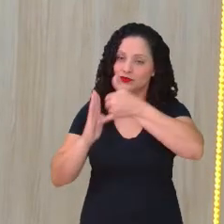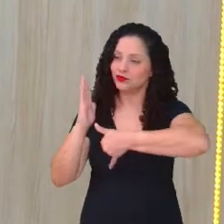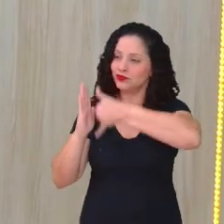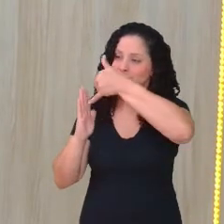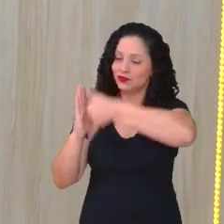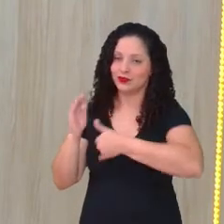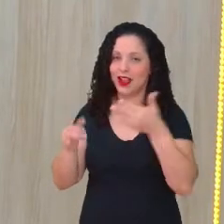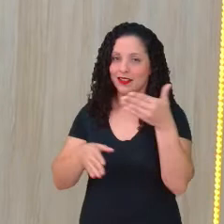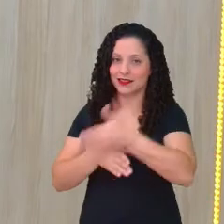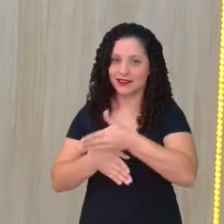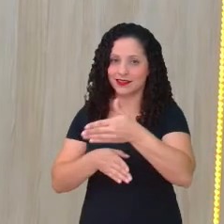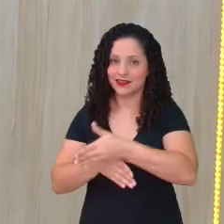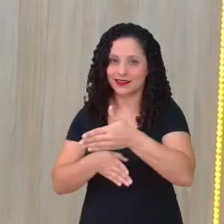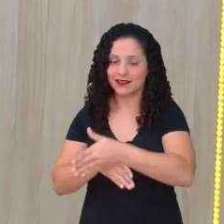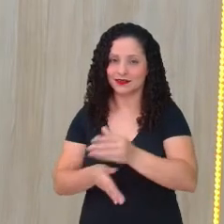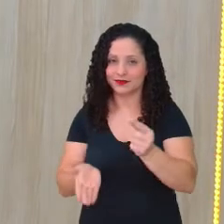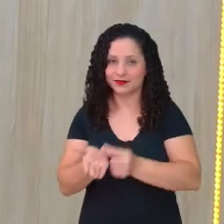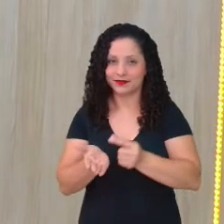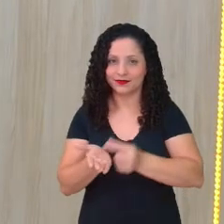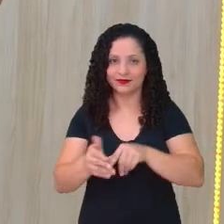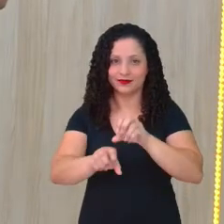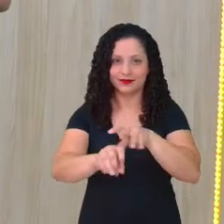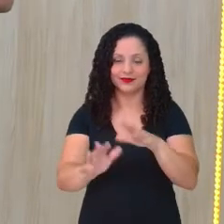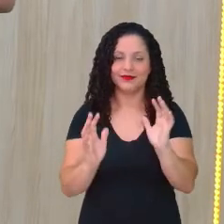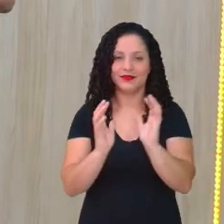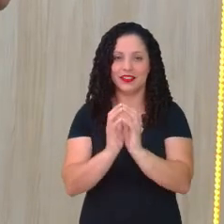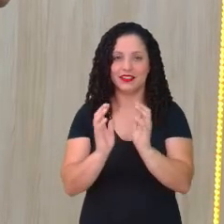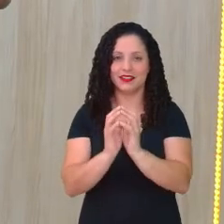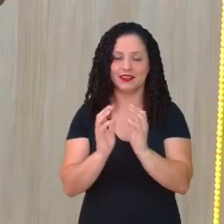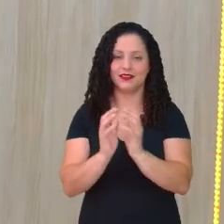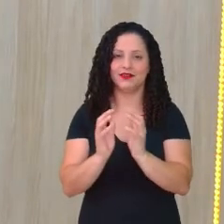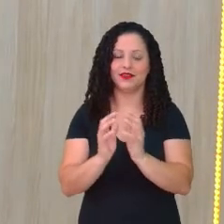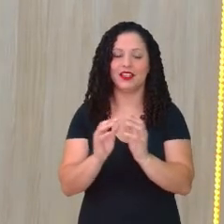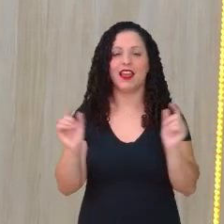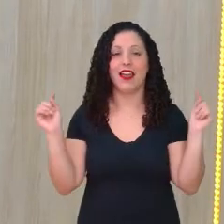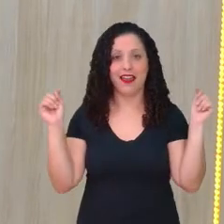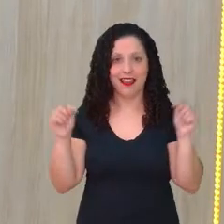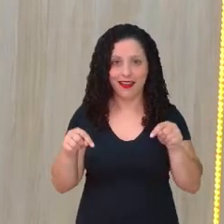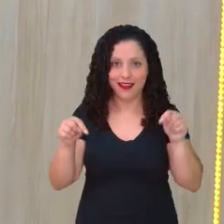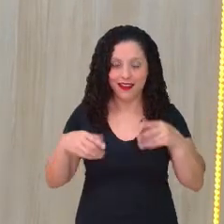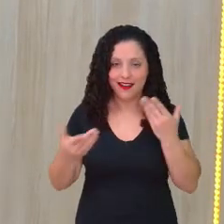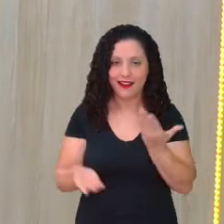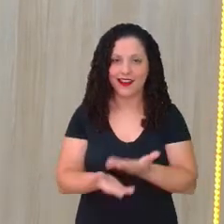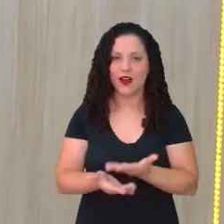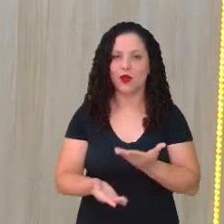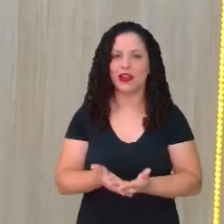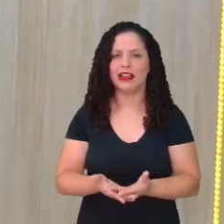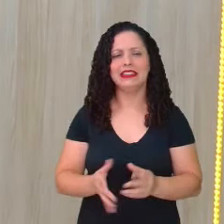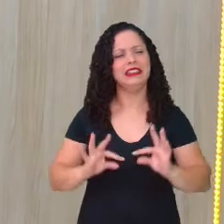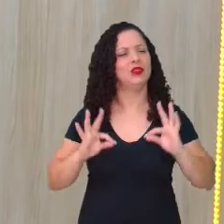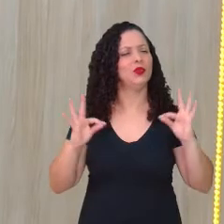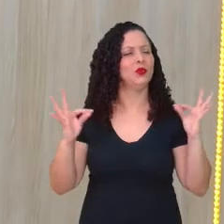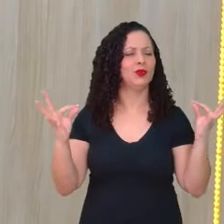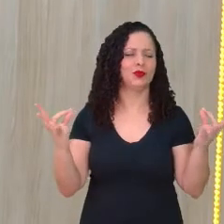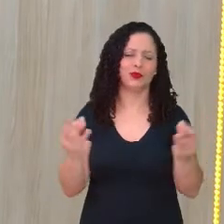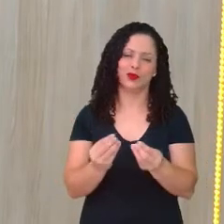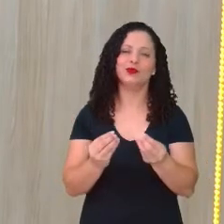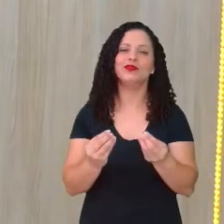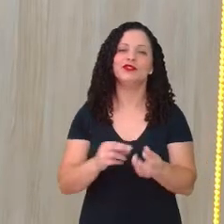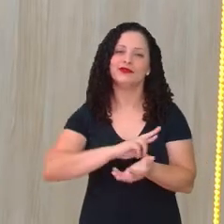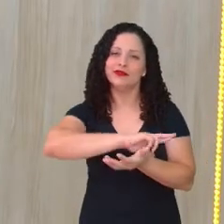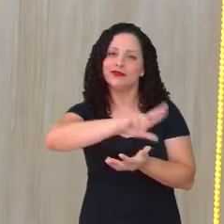conecta ao aplicativo Educa Recife. Então, essa aula, todas as aulas são preparadas